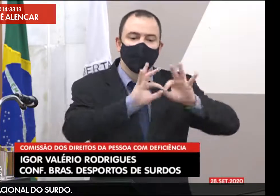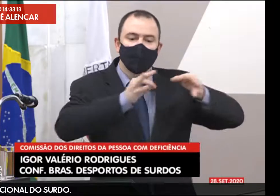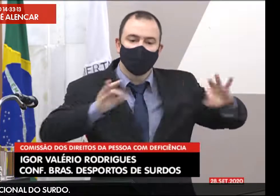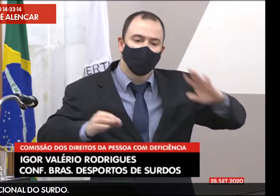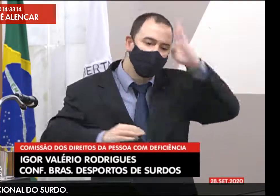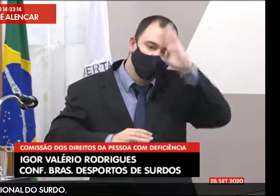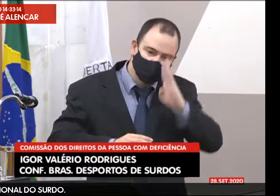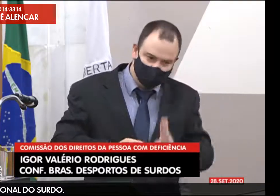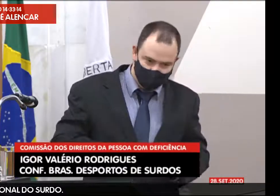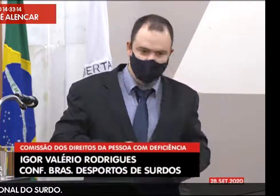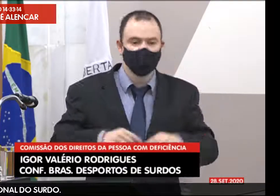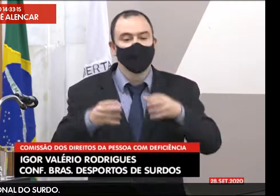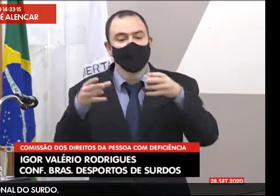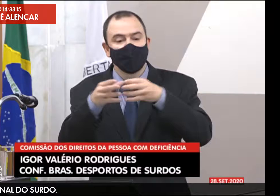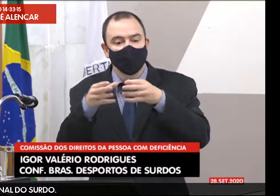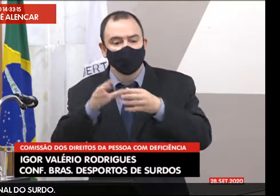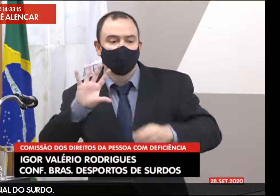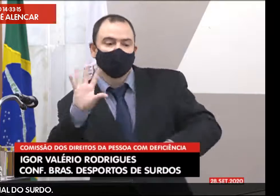a COBE.